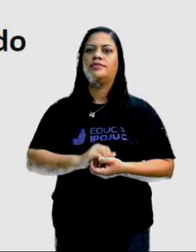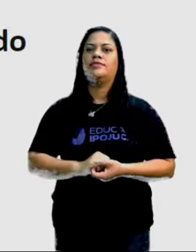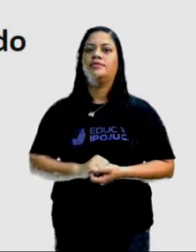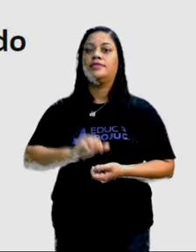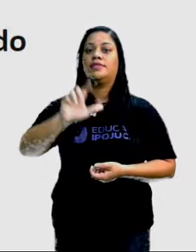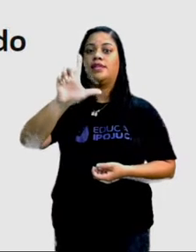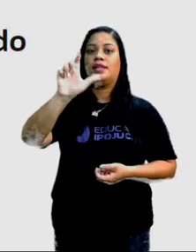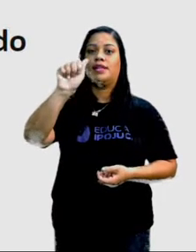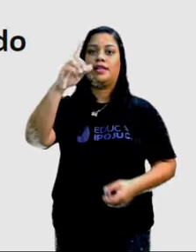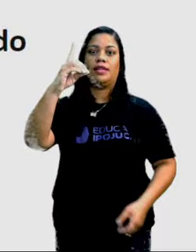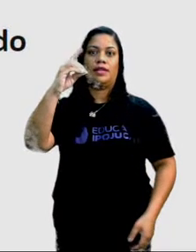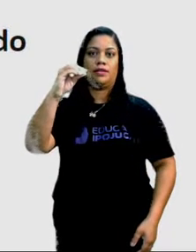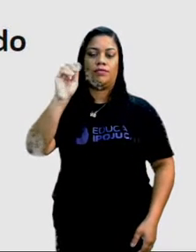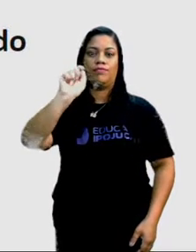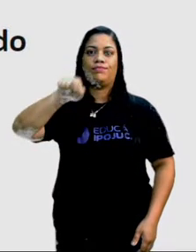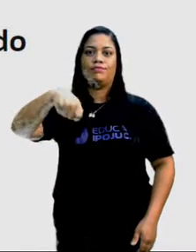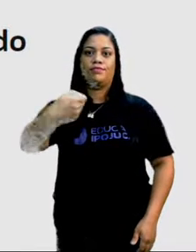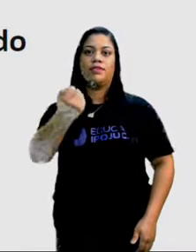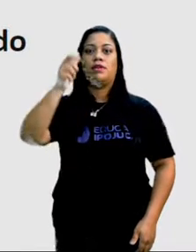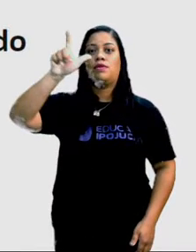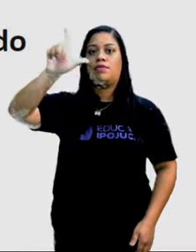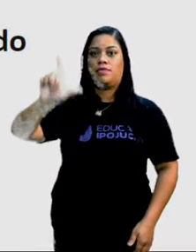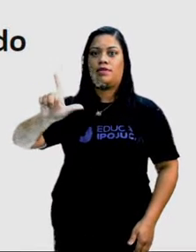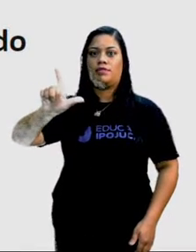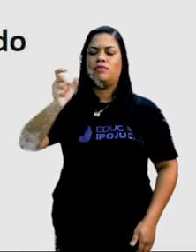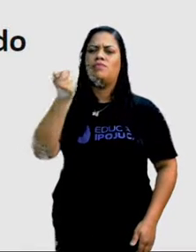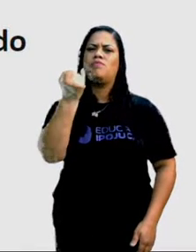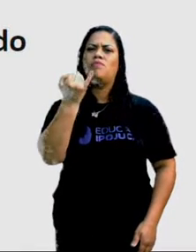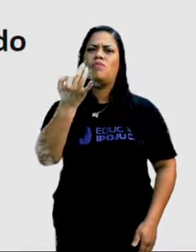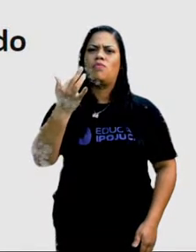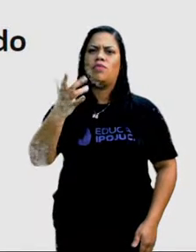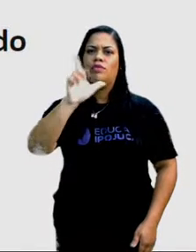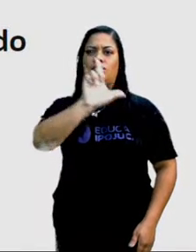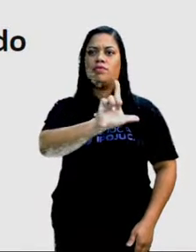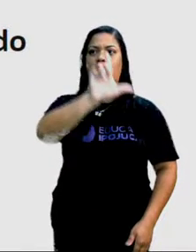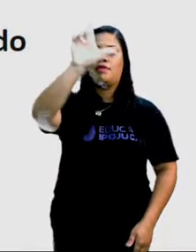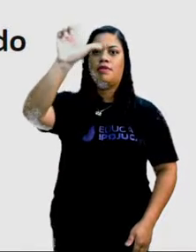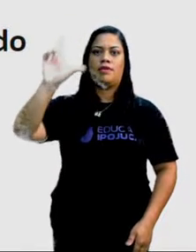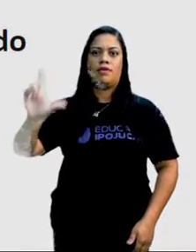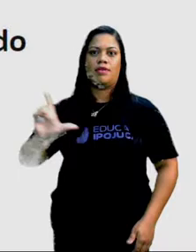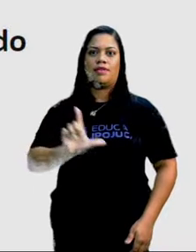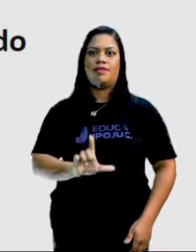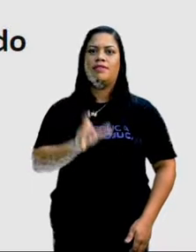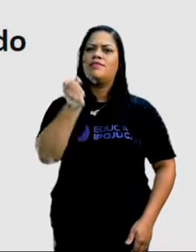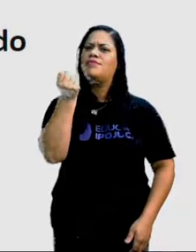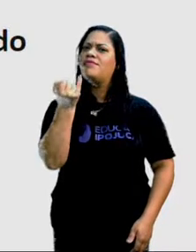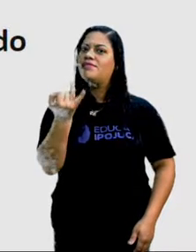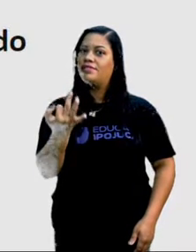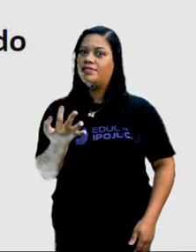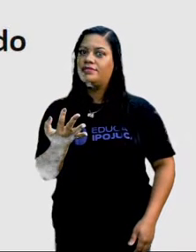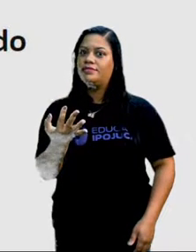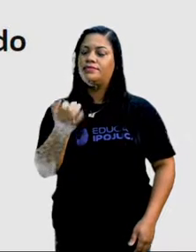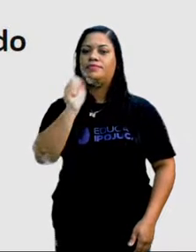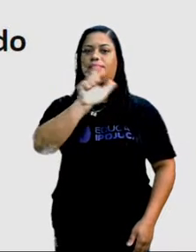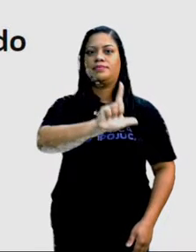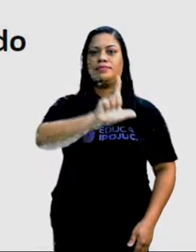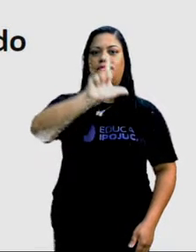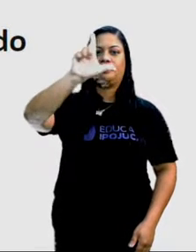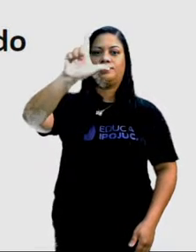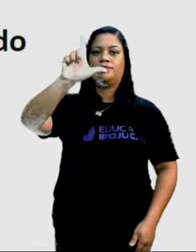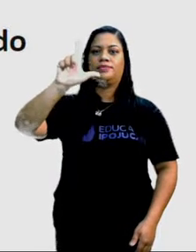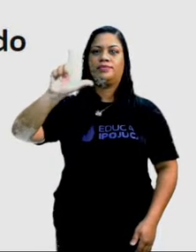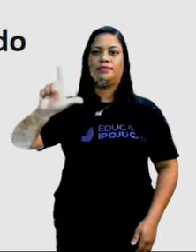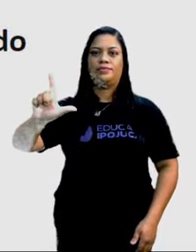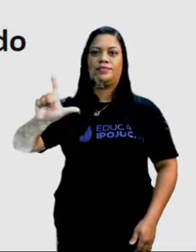de lados. Então, olha quantos lados tem a região quadrada. Vamos lá? Uma,